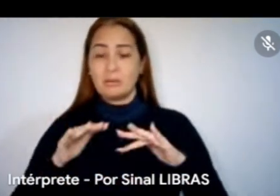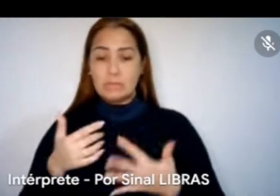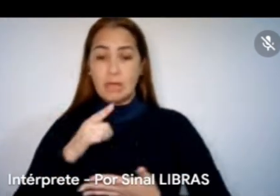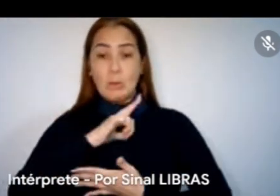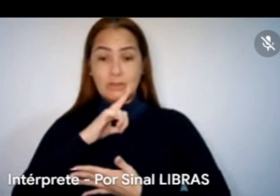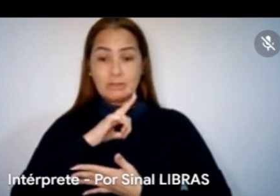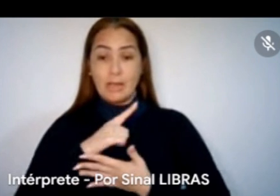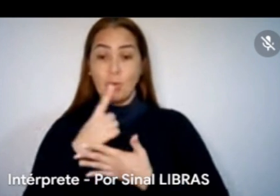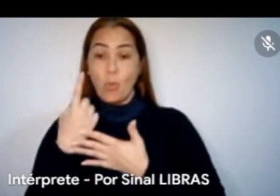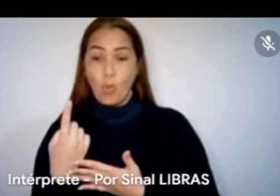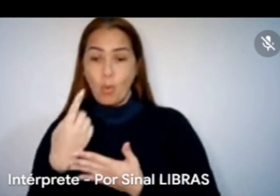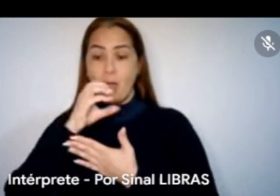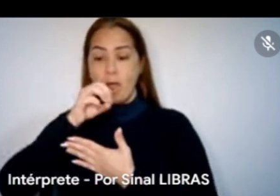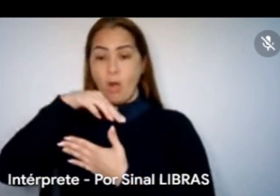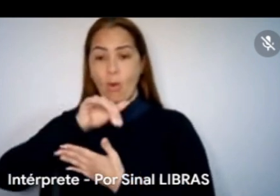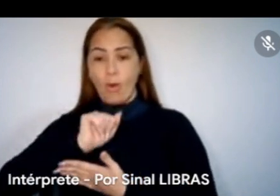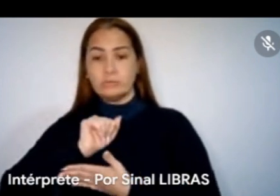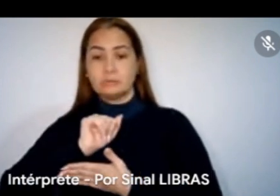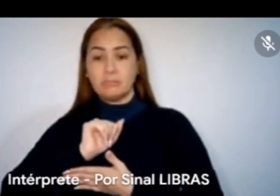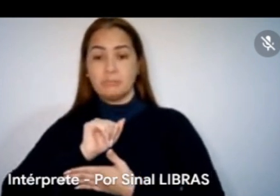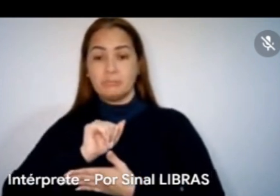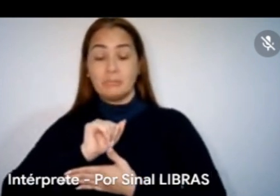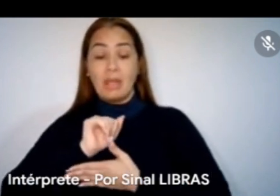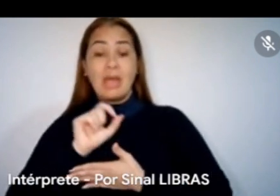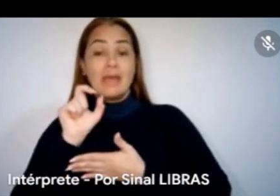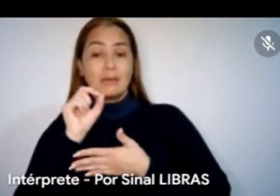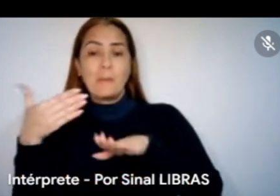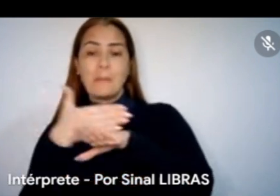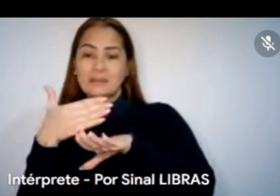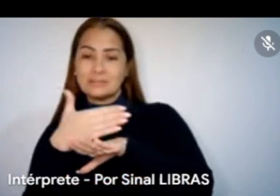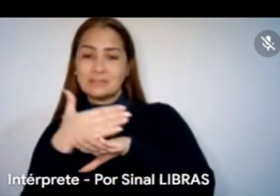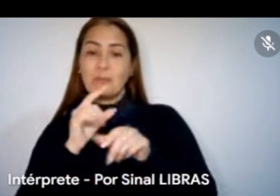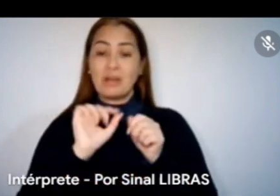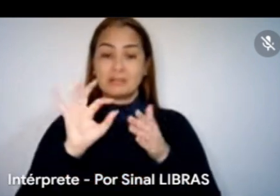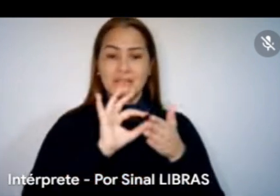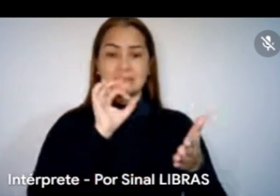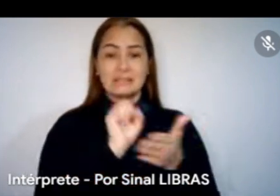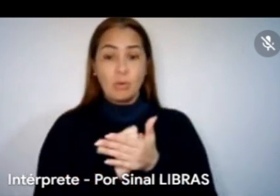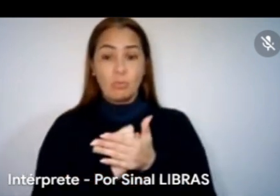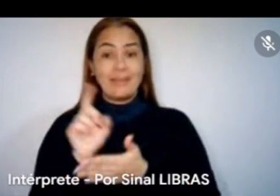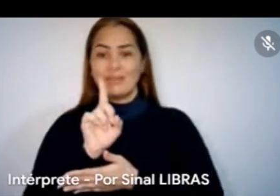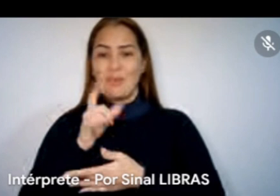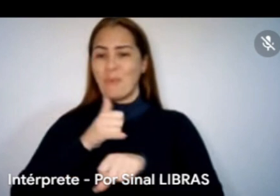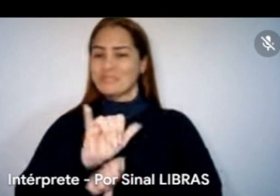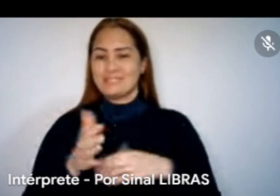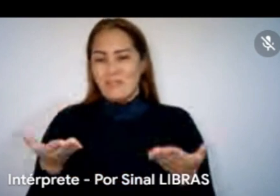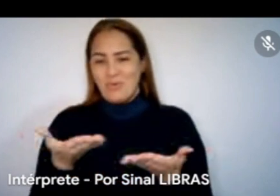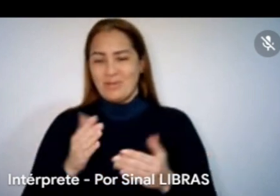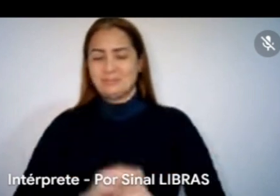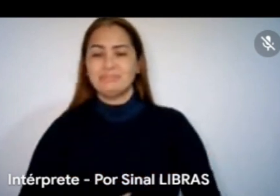cooperativa e os cooperados se inscrevem a partir dessa conta, que foi o que não aconteceu nessa, né? A questão dos